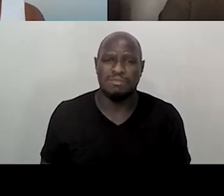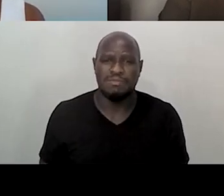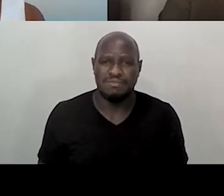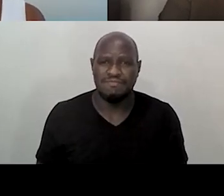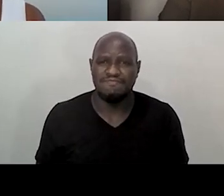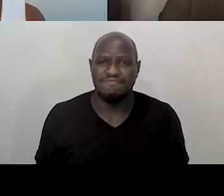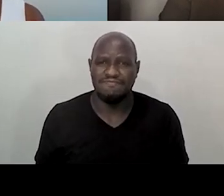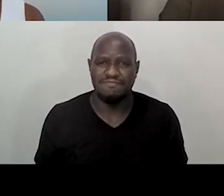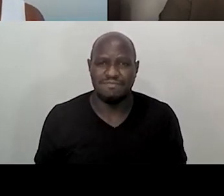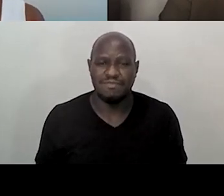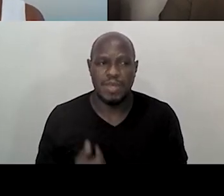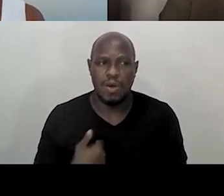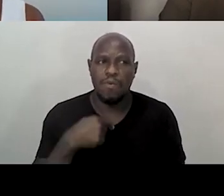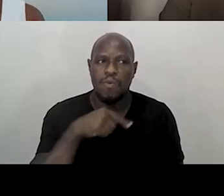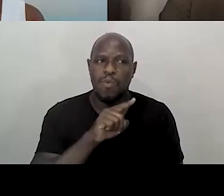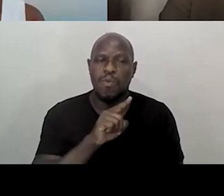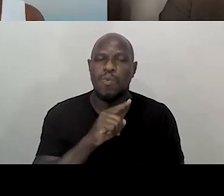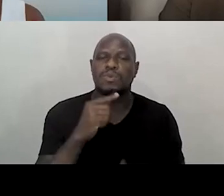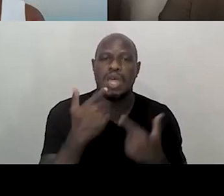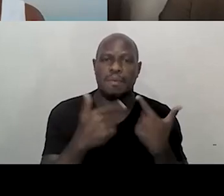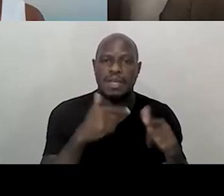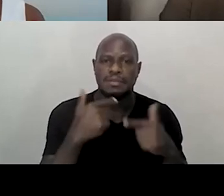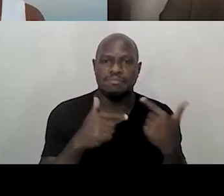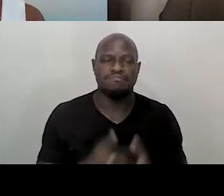Então, eu fui trabalhar logo de início